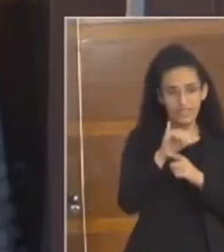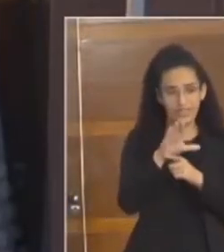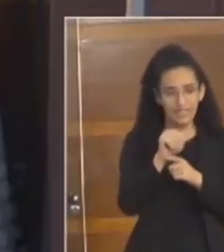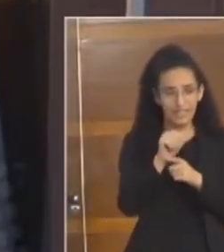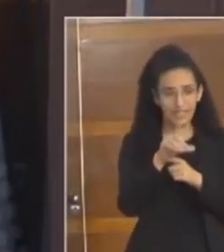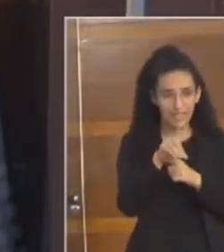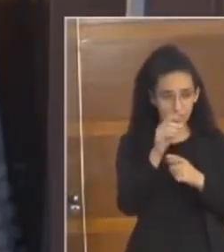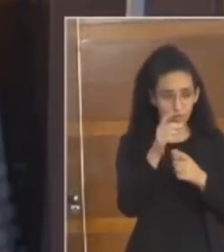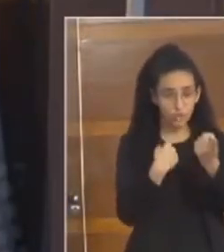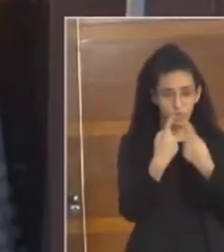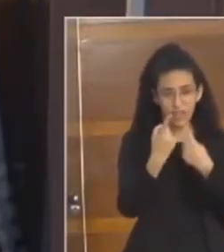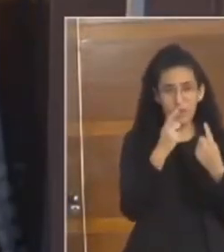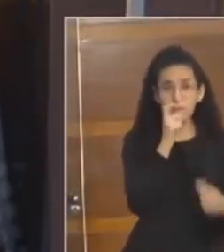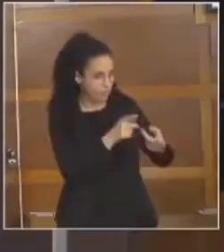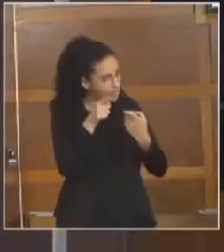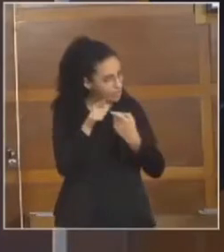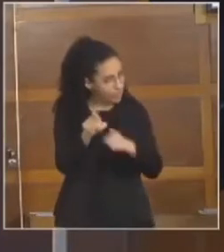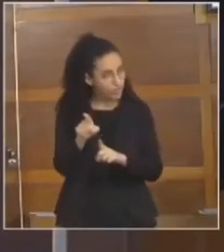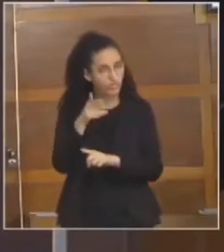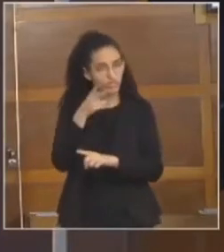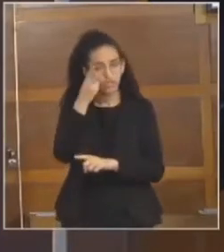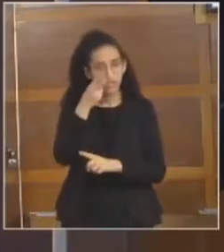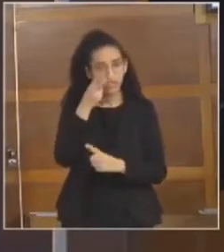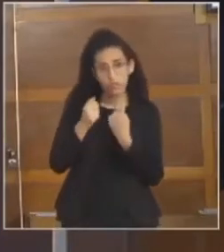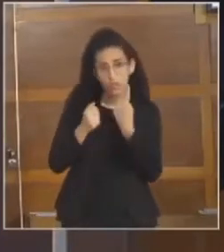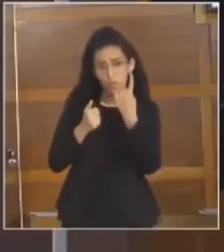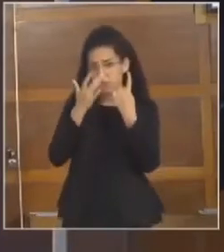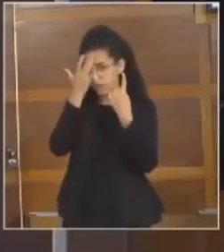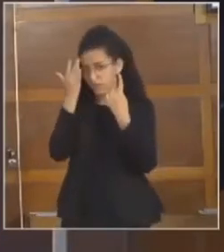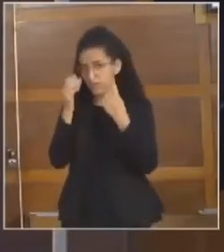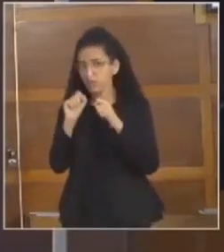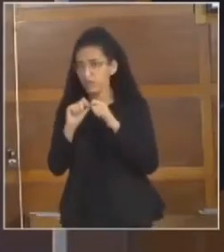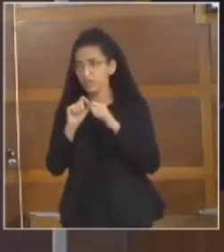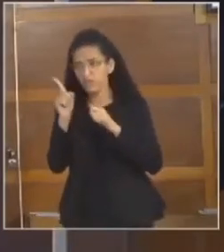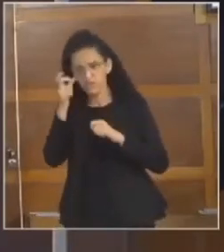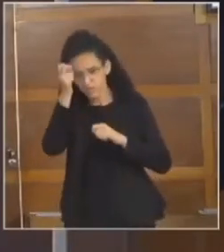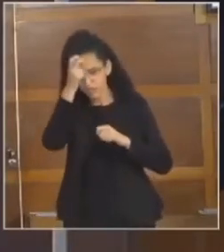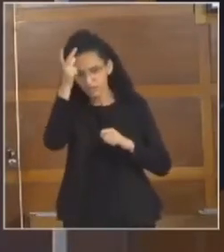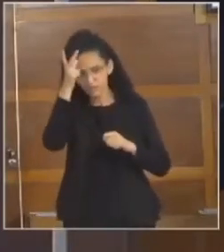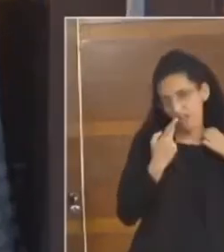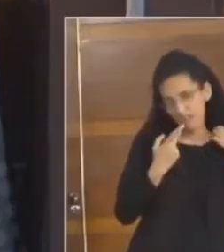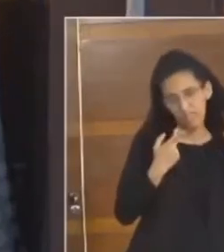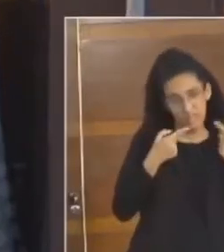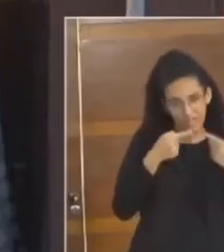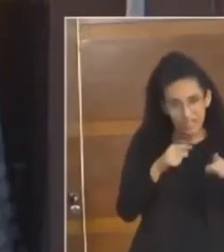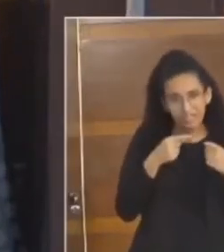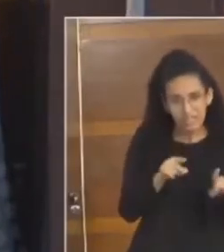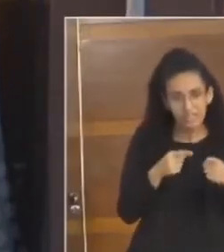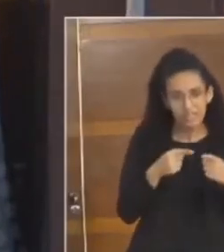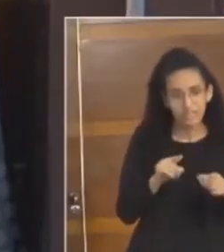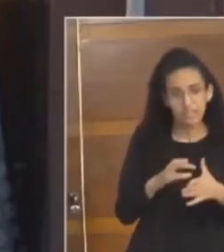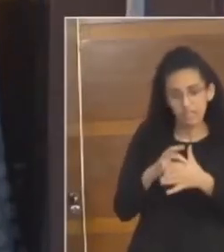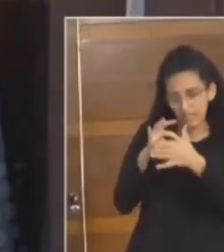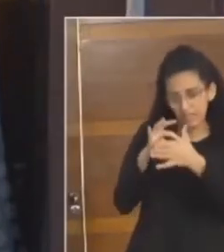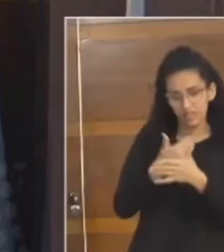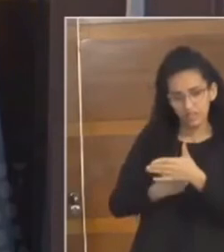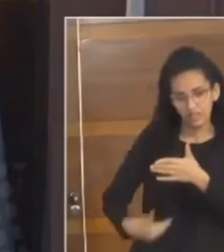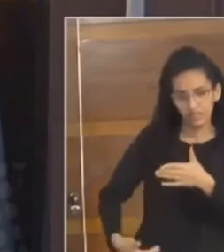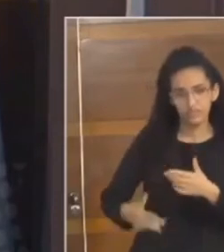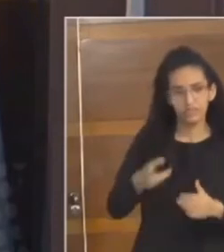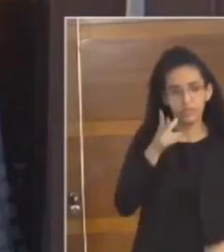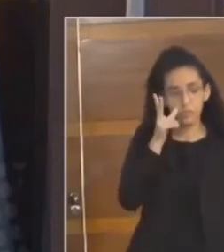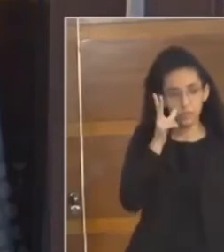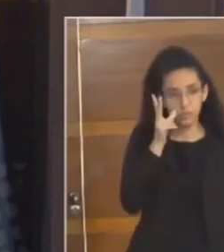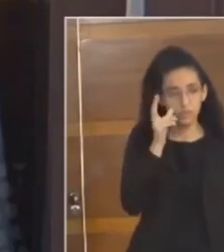Ricardo, é um mentiroso. Quando a única pessoa que fez isso foi o próprio prefeito. A líder do governo, a vereadora